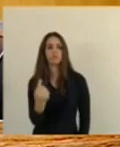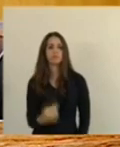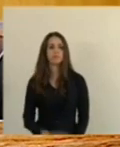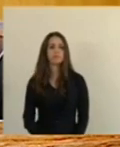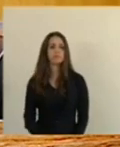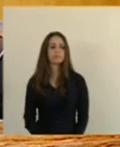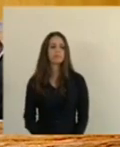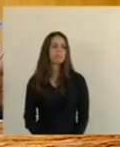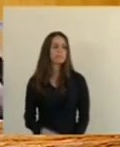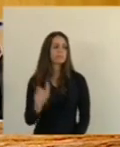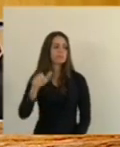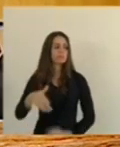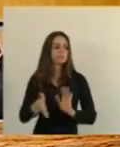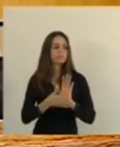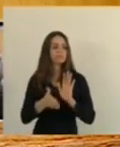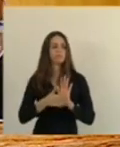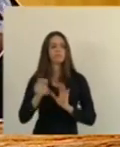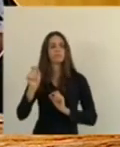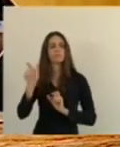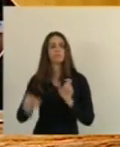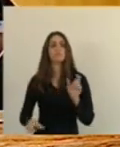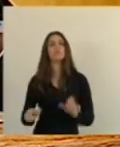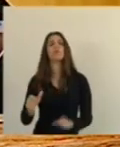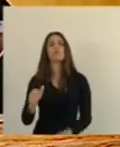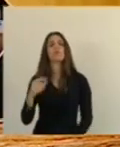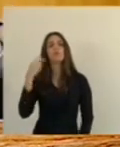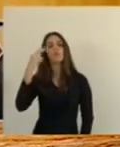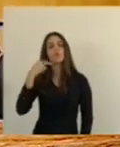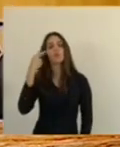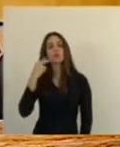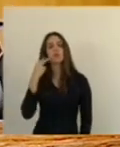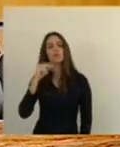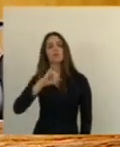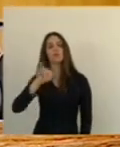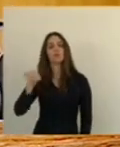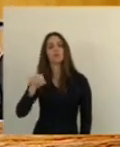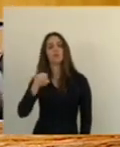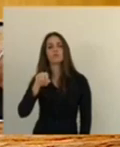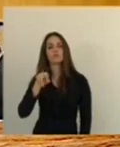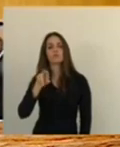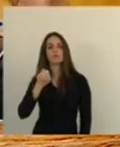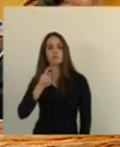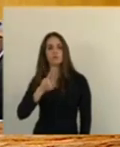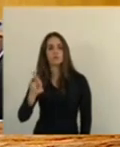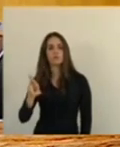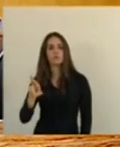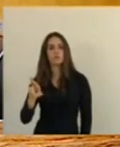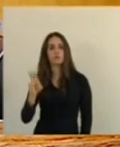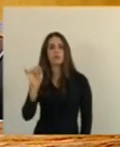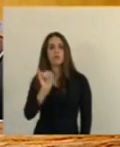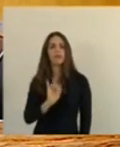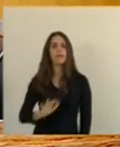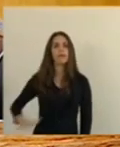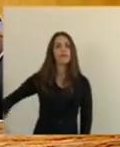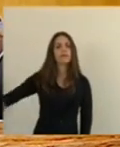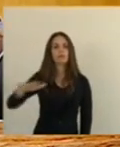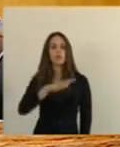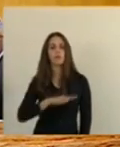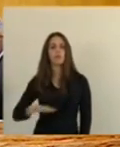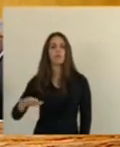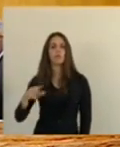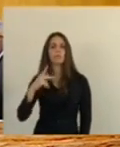Essa indicação veio do vereador Juninho Buguiu, que representa o pontório Piranga, essa região do decreto.